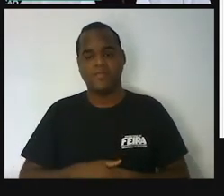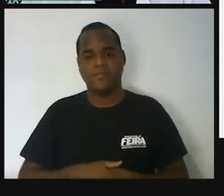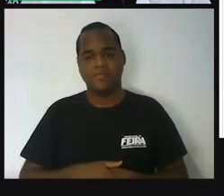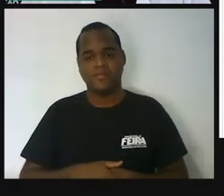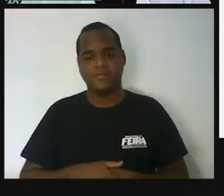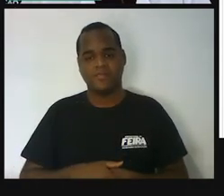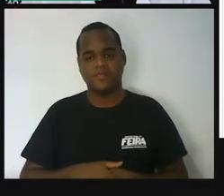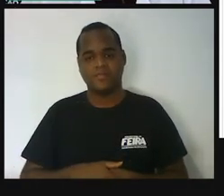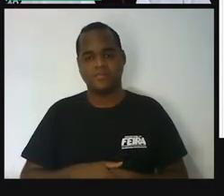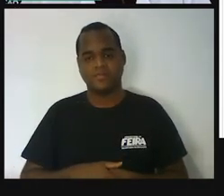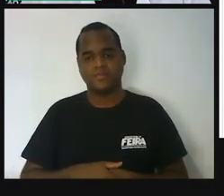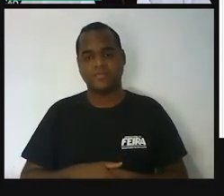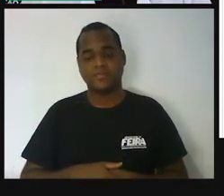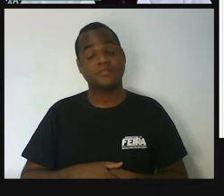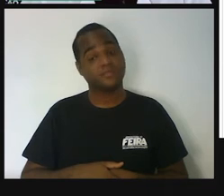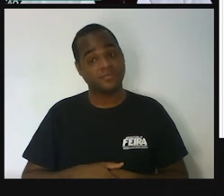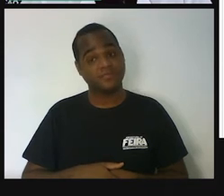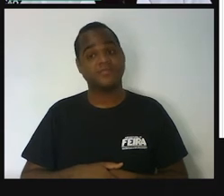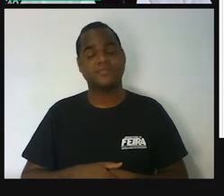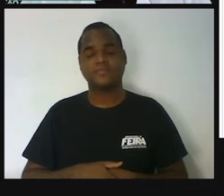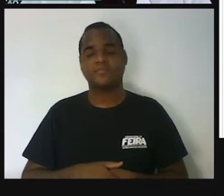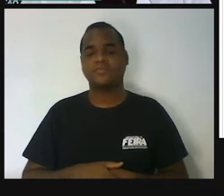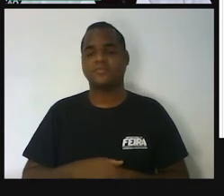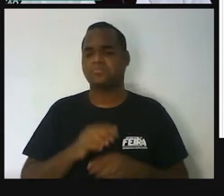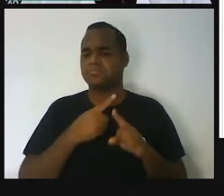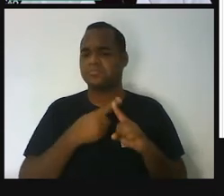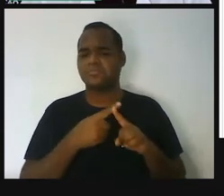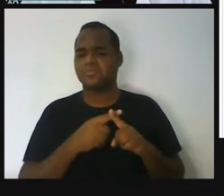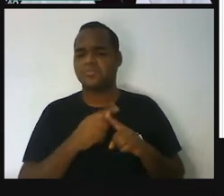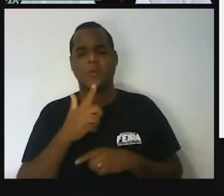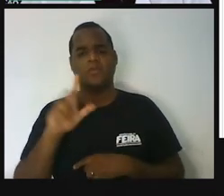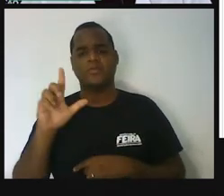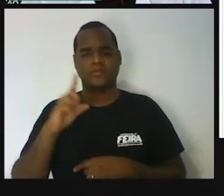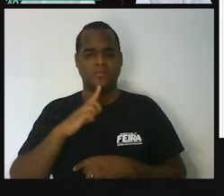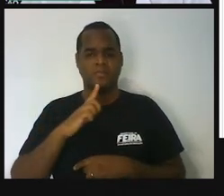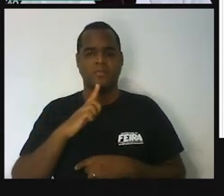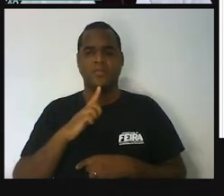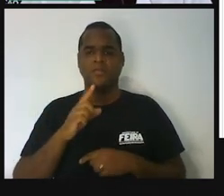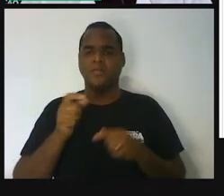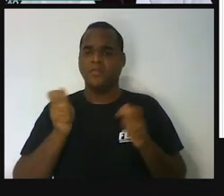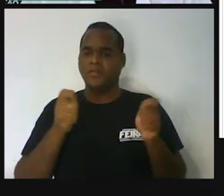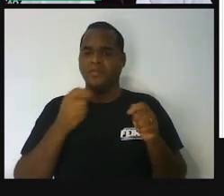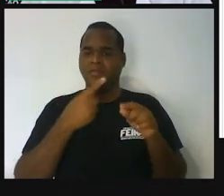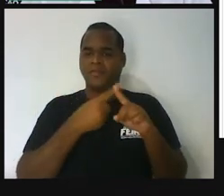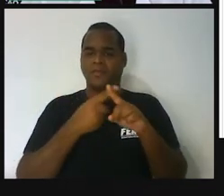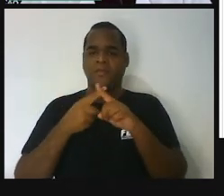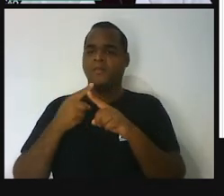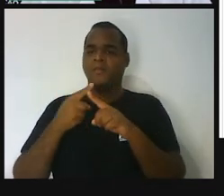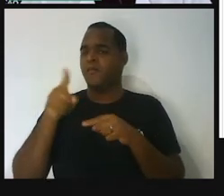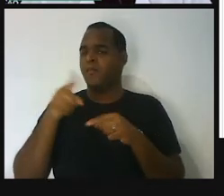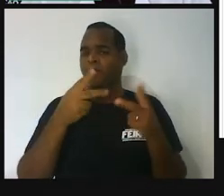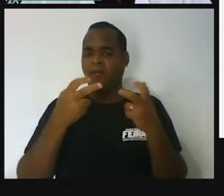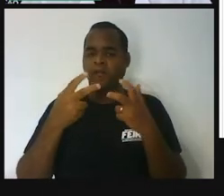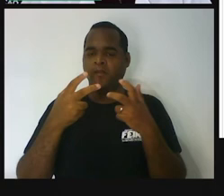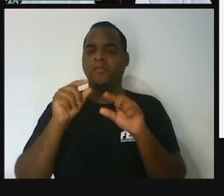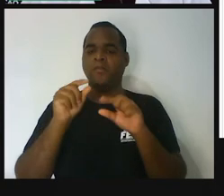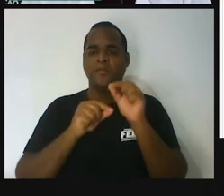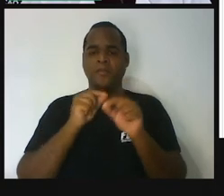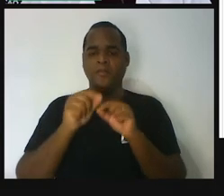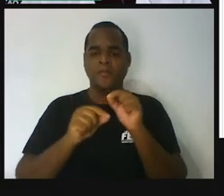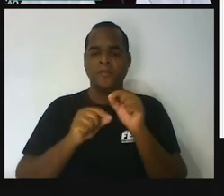professor? Outro quadrilátero. Porque a gente vê que é uma figura